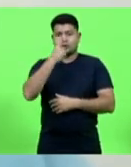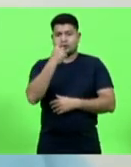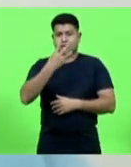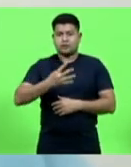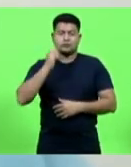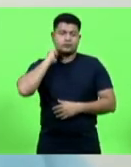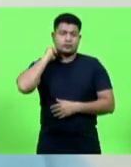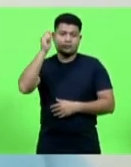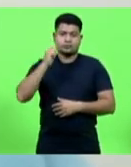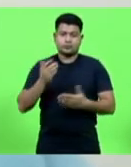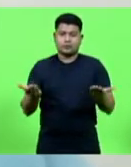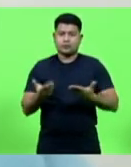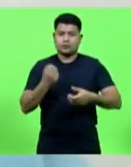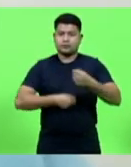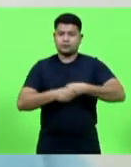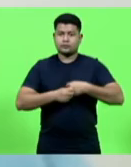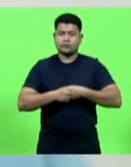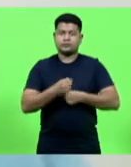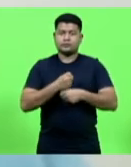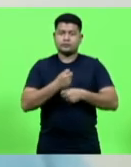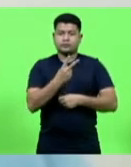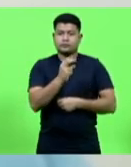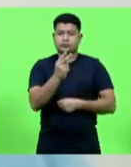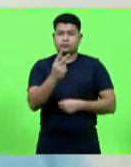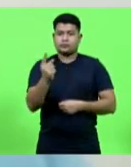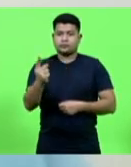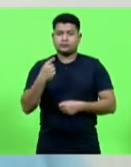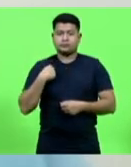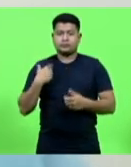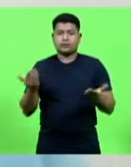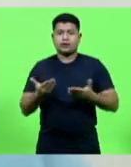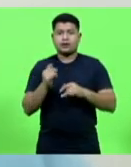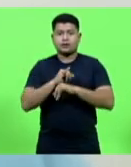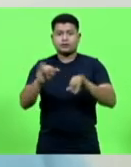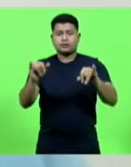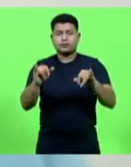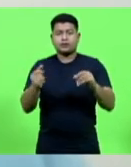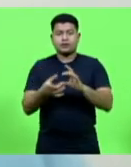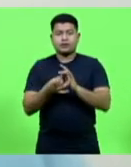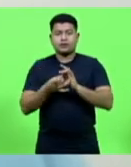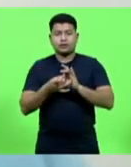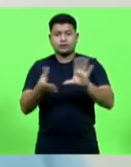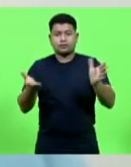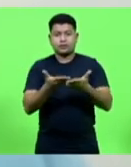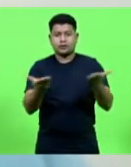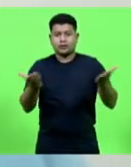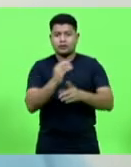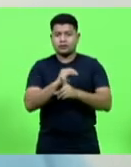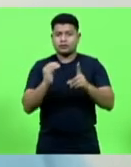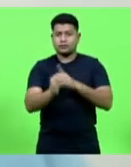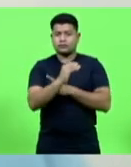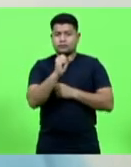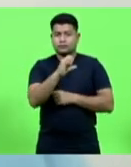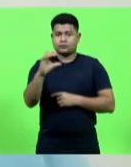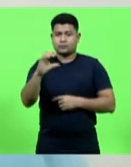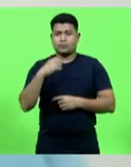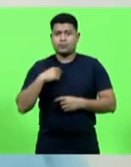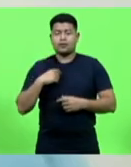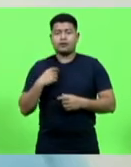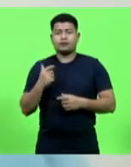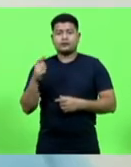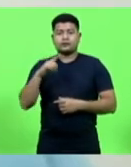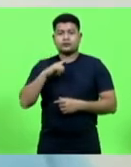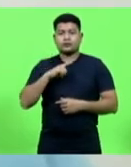pretende oferecer à sociedade catarinense a possibilidade de usufruir diretamente resultados financeiros